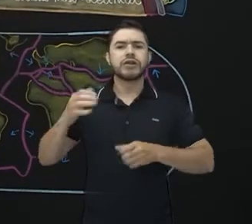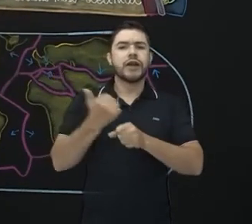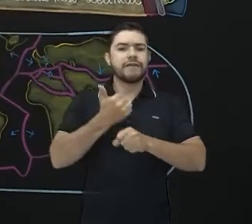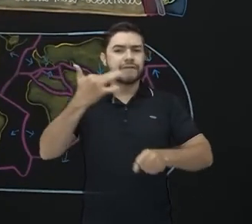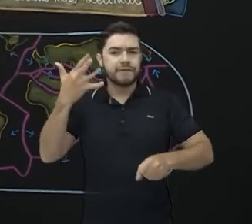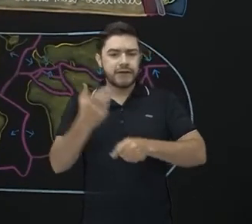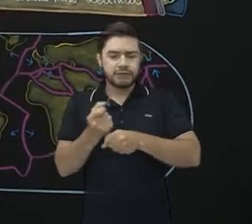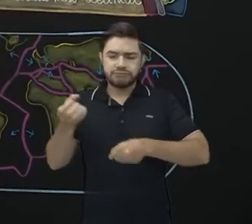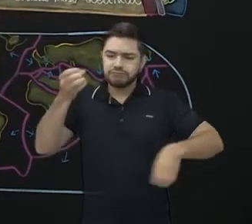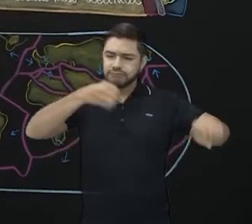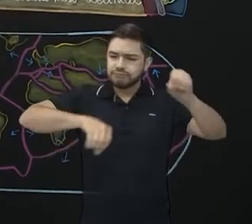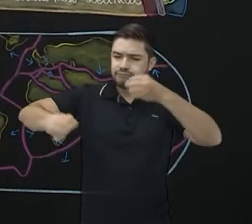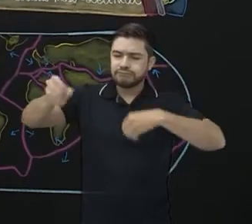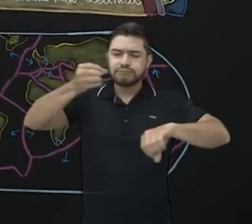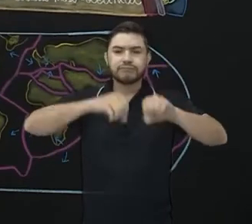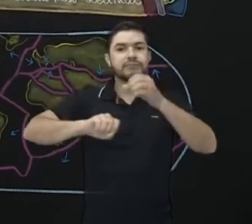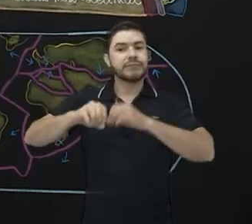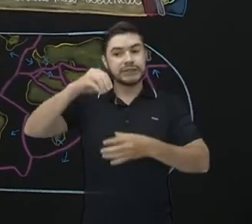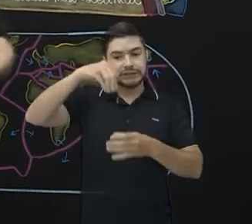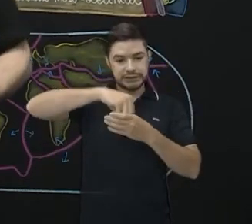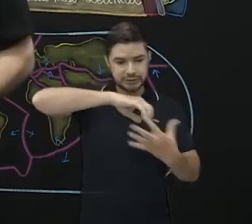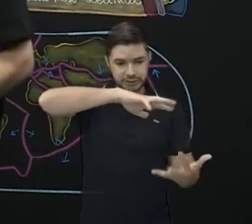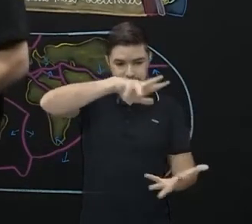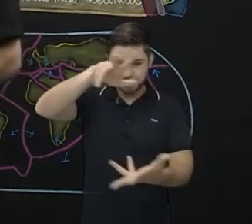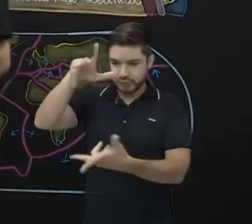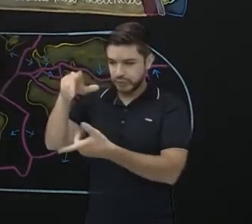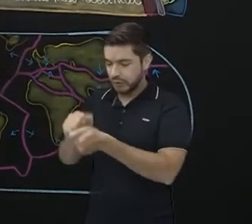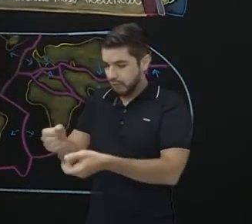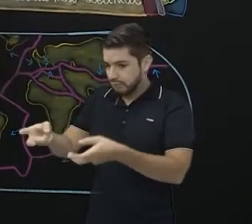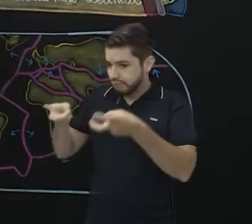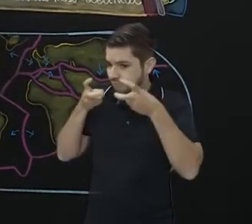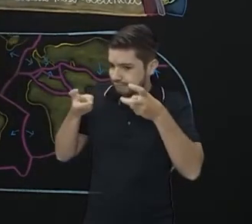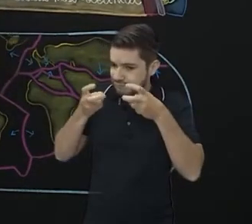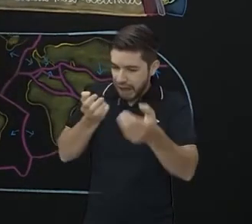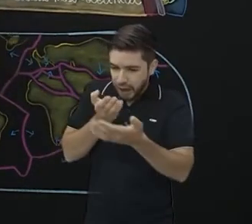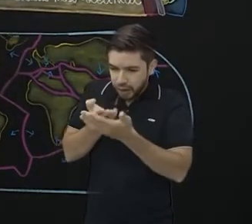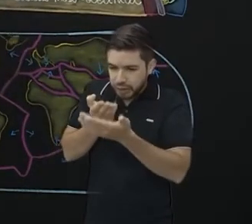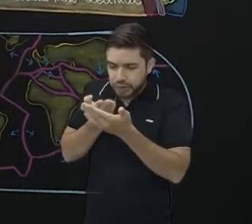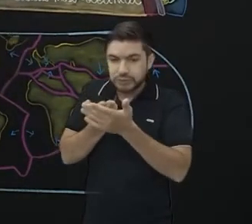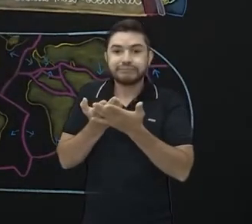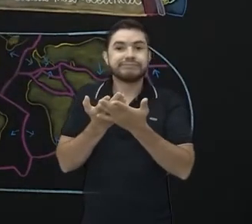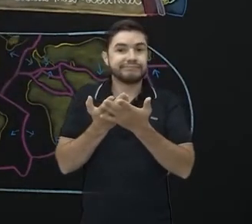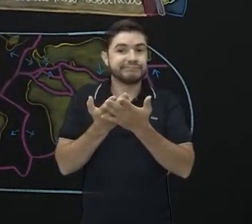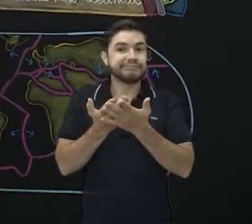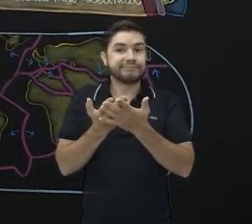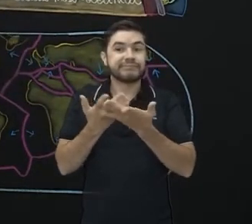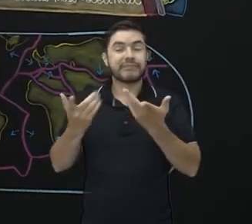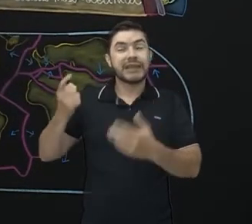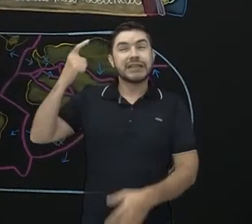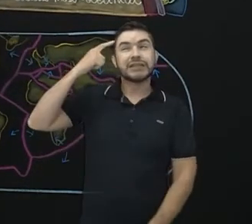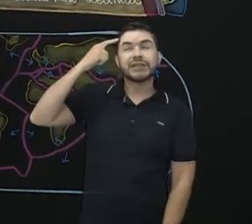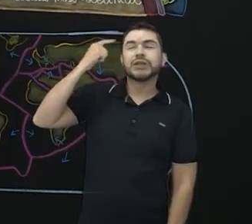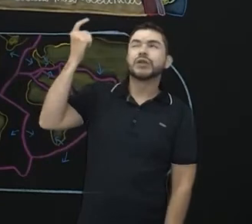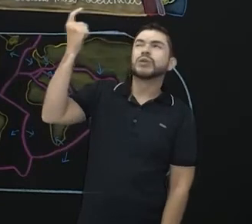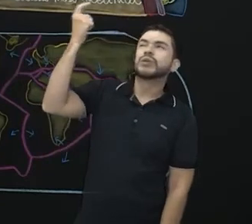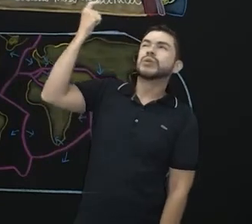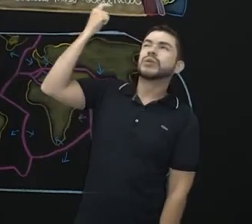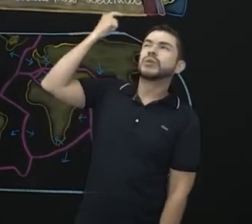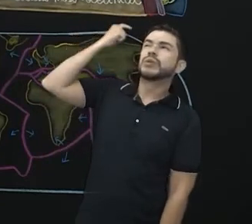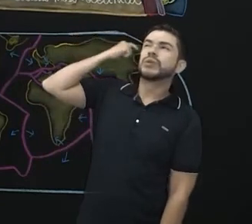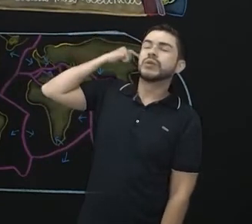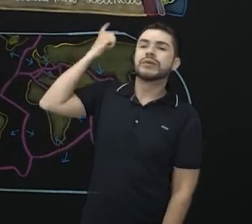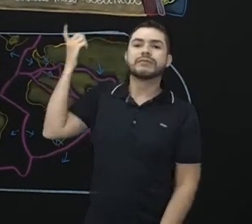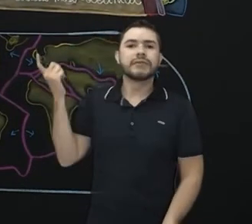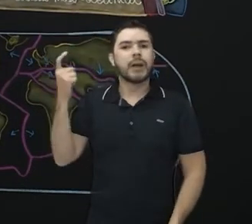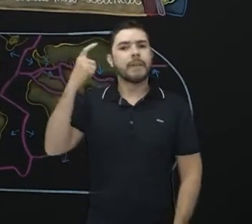todas prontas para desvendar esse grande planeta Terra. Nós vimos lá de Alfred Wagner, que desde o seu pensamento lá na sua casa,